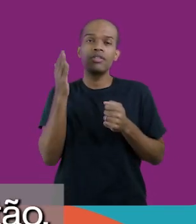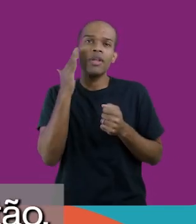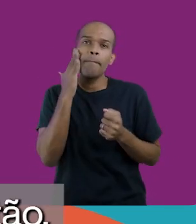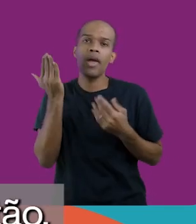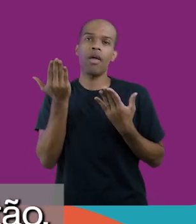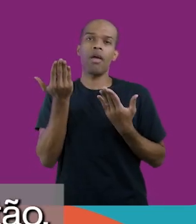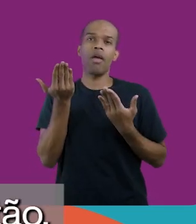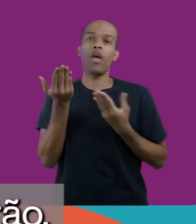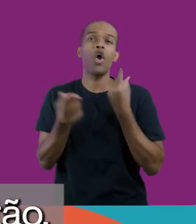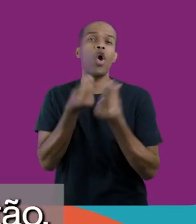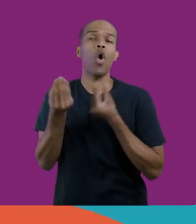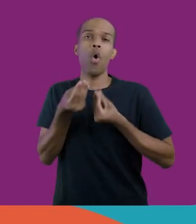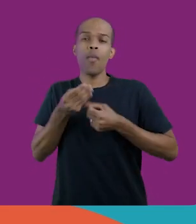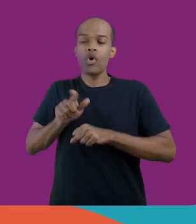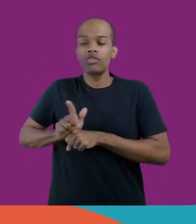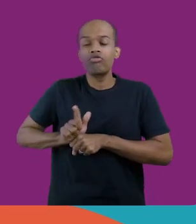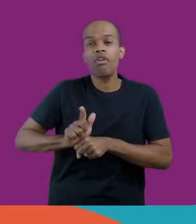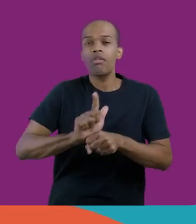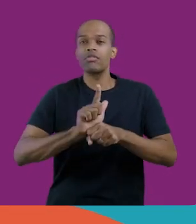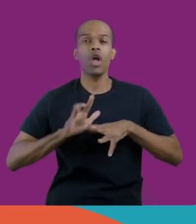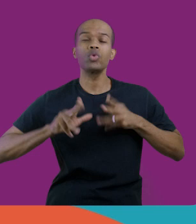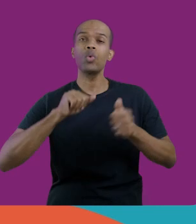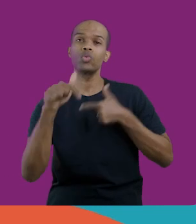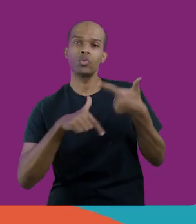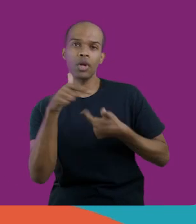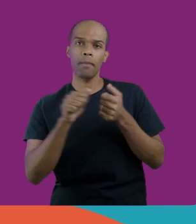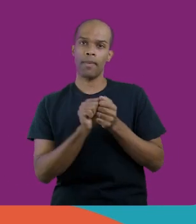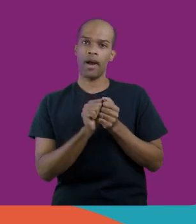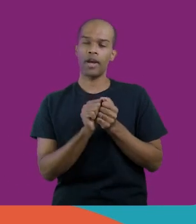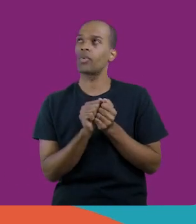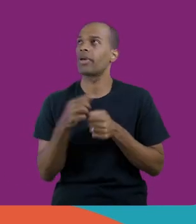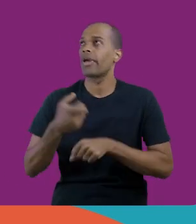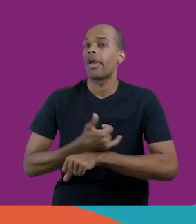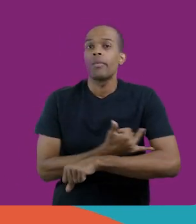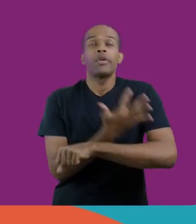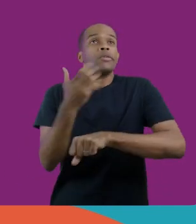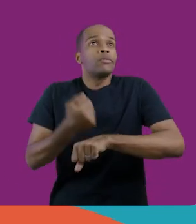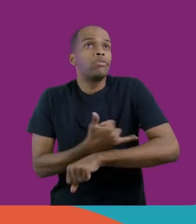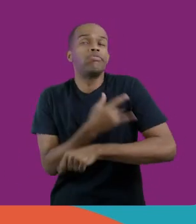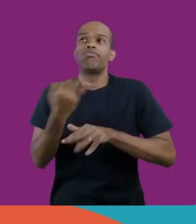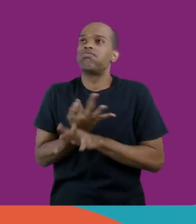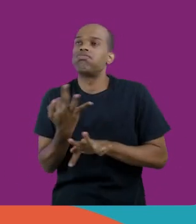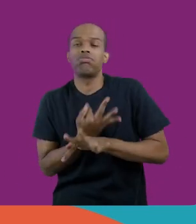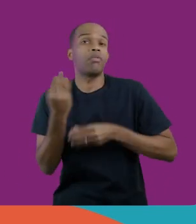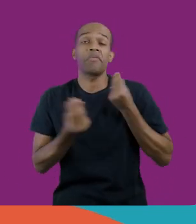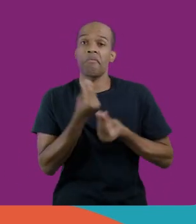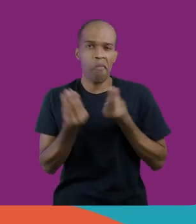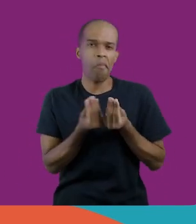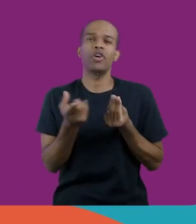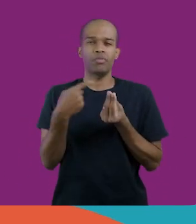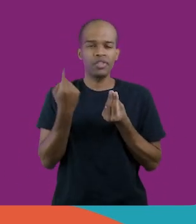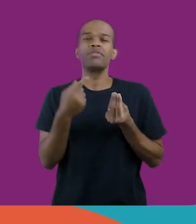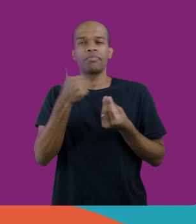com toda essa questão, gerenciar o trabalho, e esse emaranhado de emoções que iam surgindo durante o tempo.